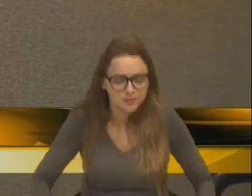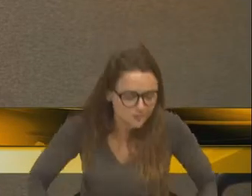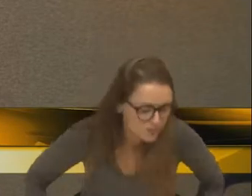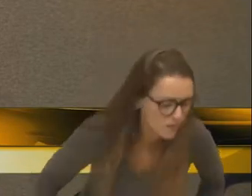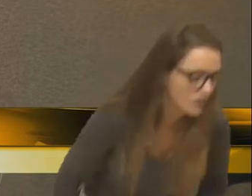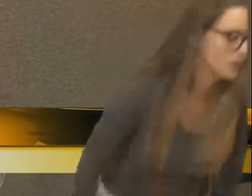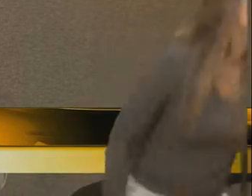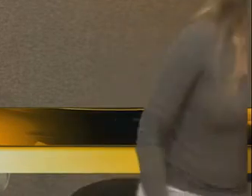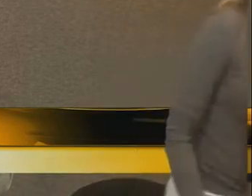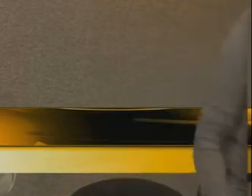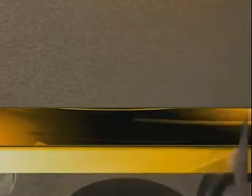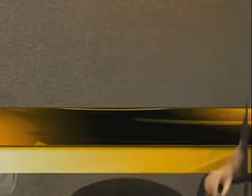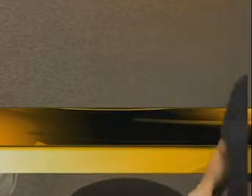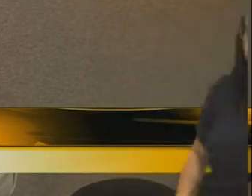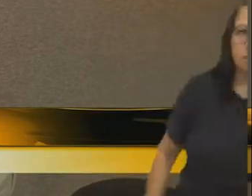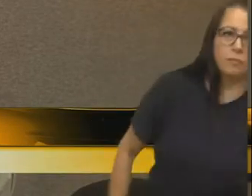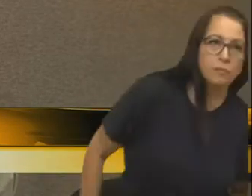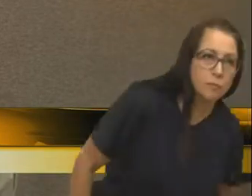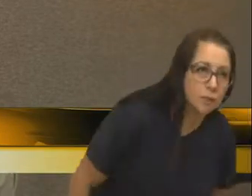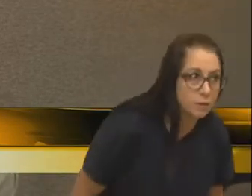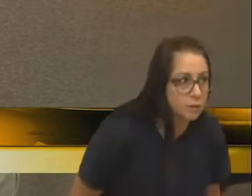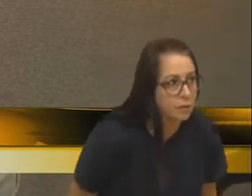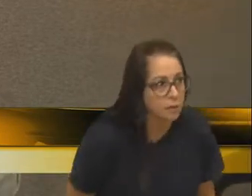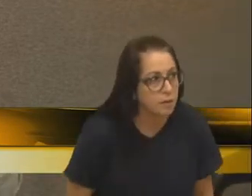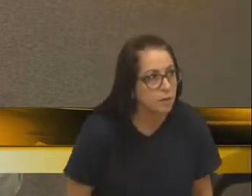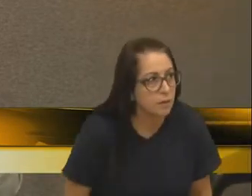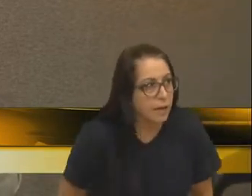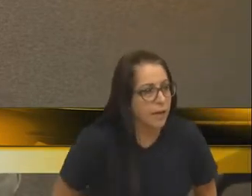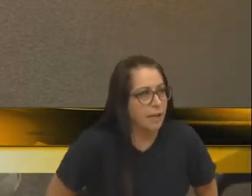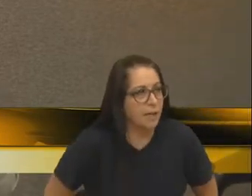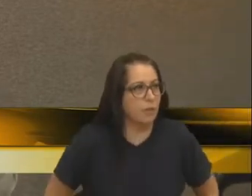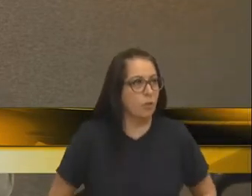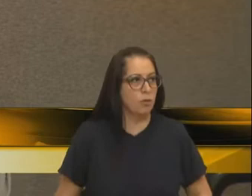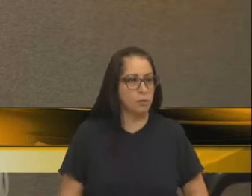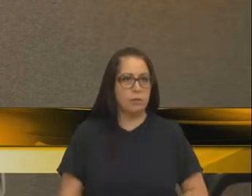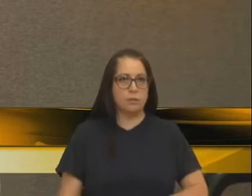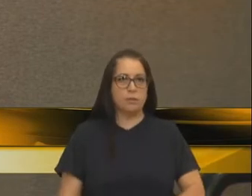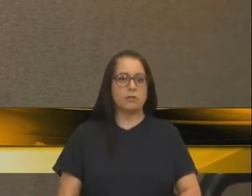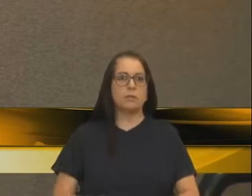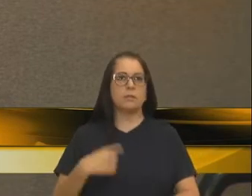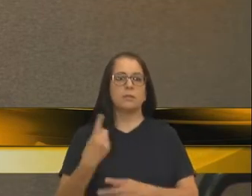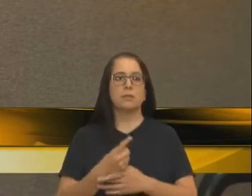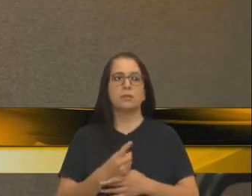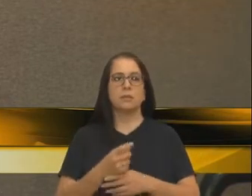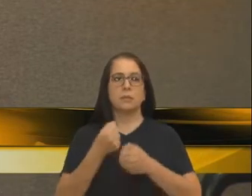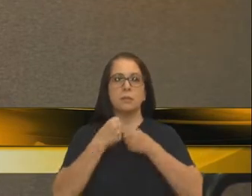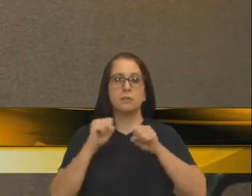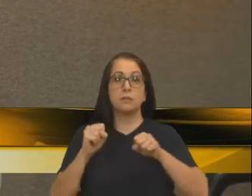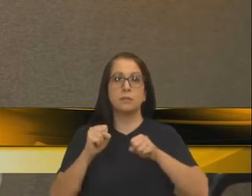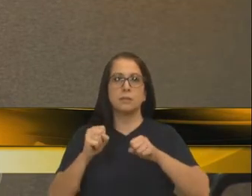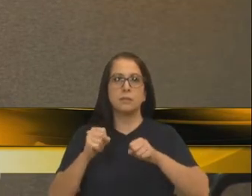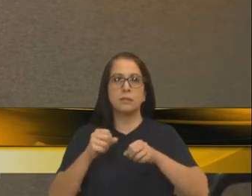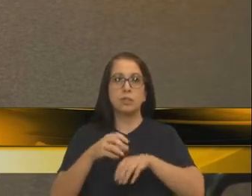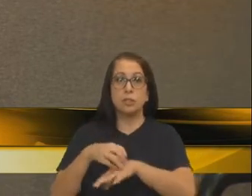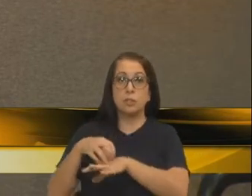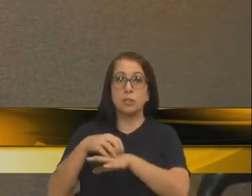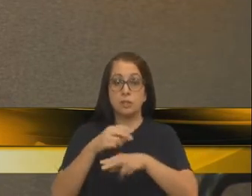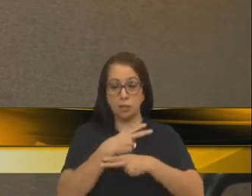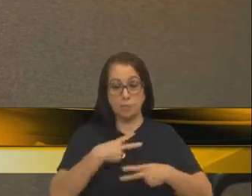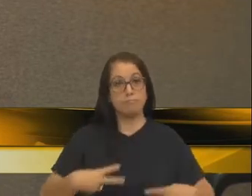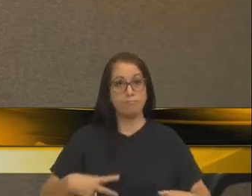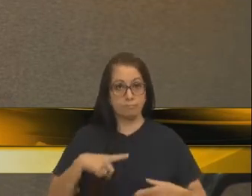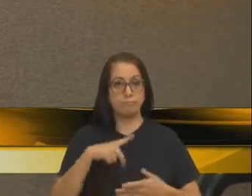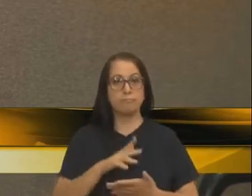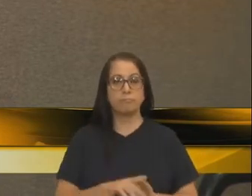Esse dinheiro já estava autorizado. Foi feito alguns ajustes pela Secretaria de Trânsito, a quem a gente tira